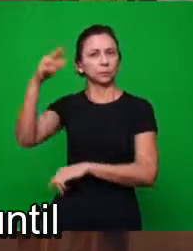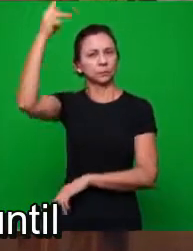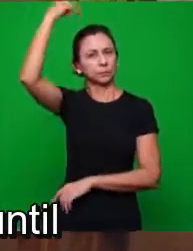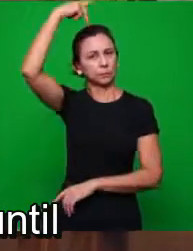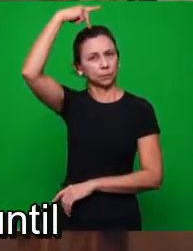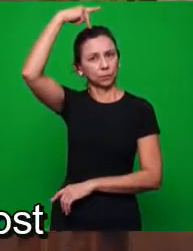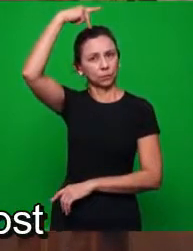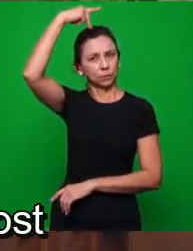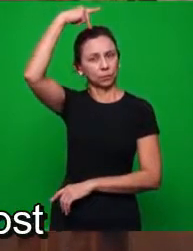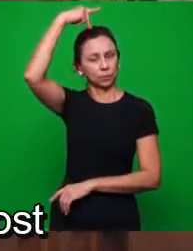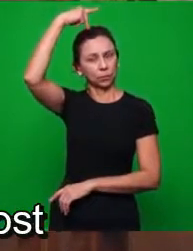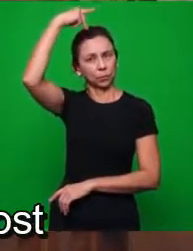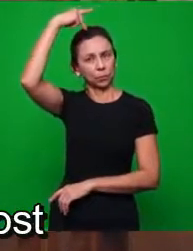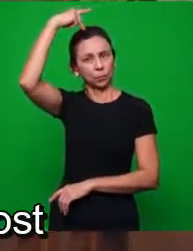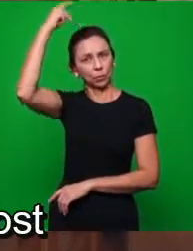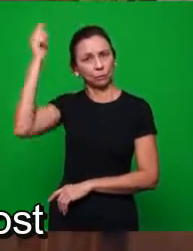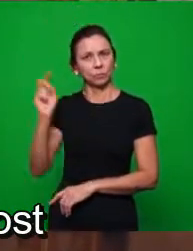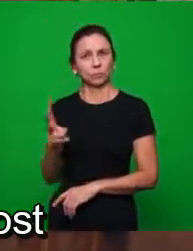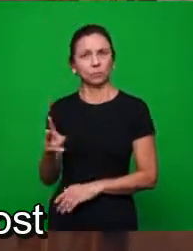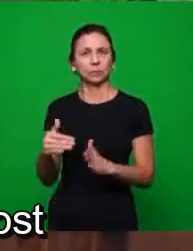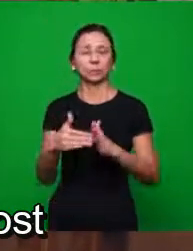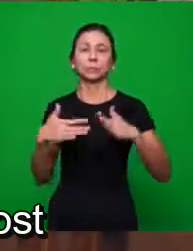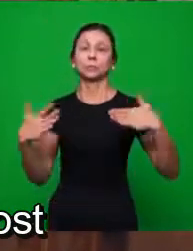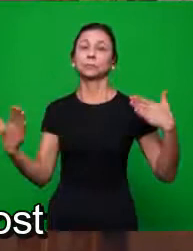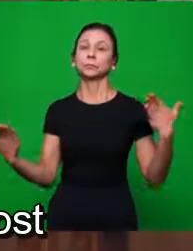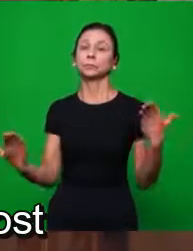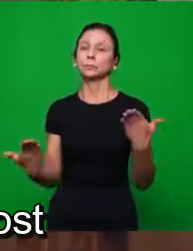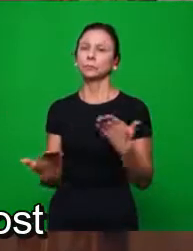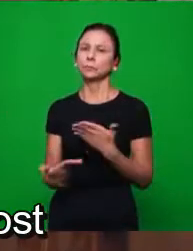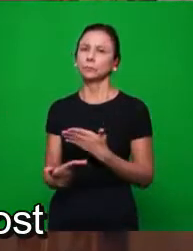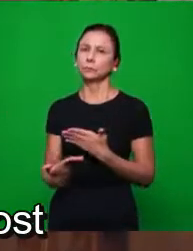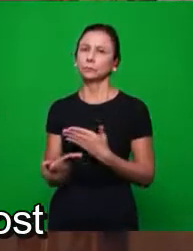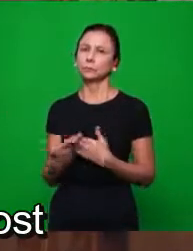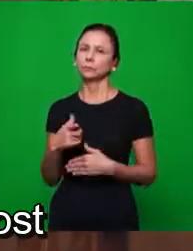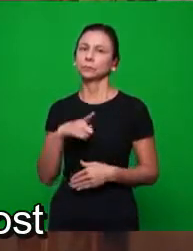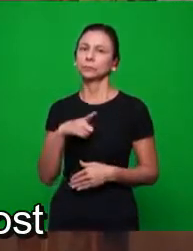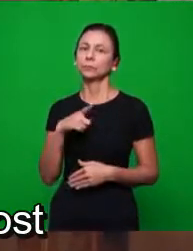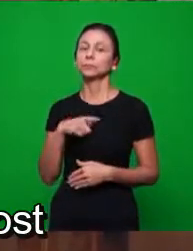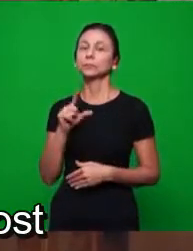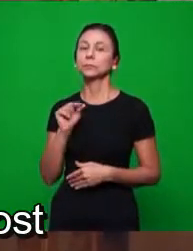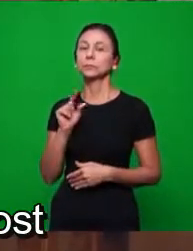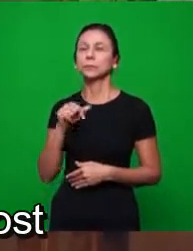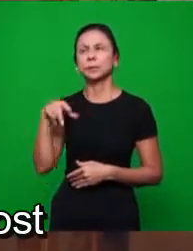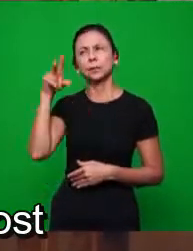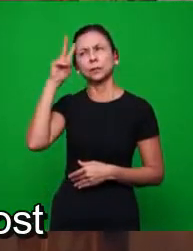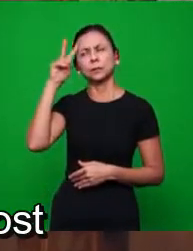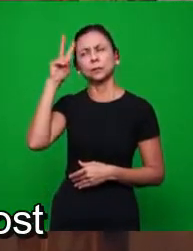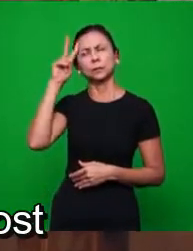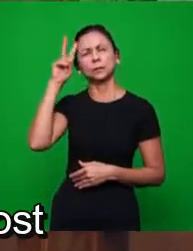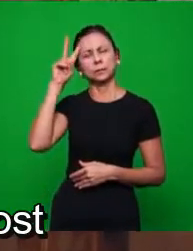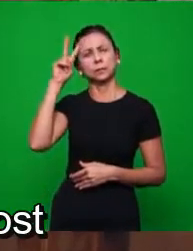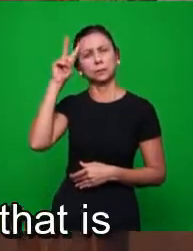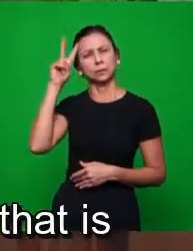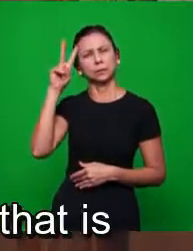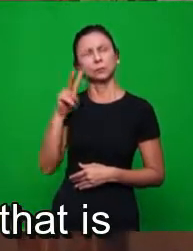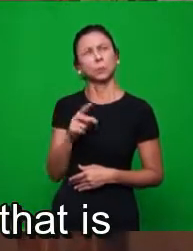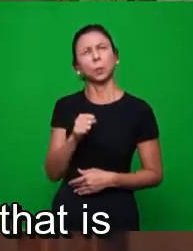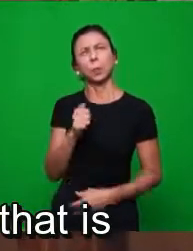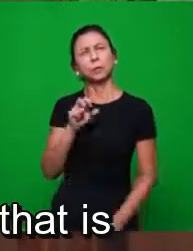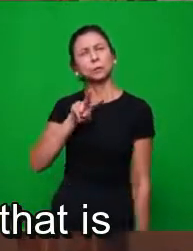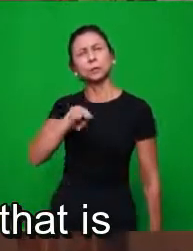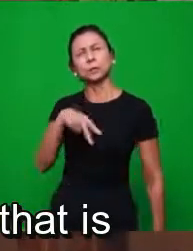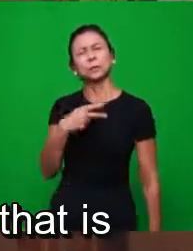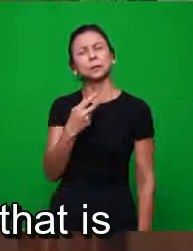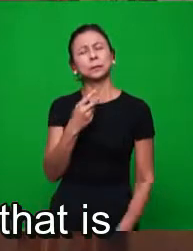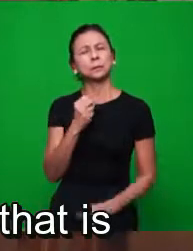até os nossos dias. E há uma história nesses quase dois mil